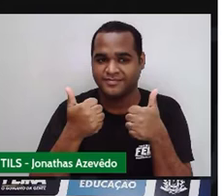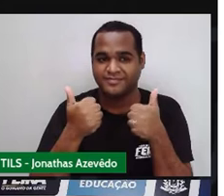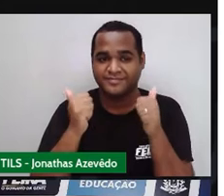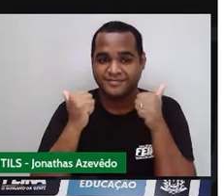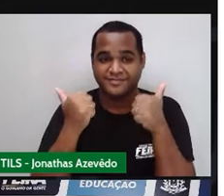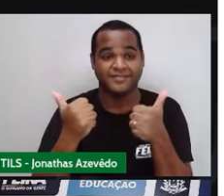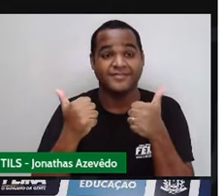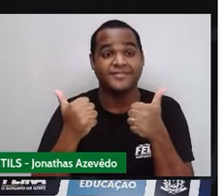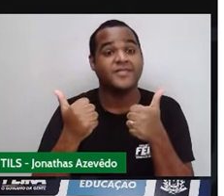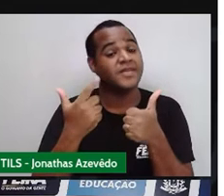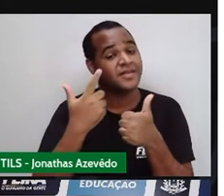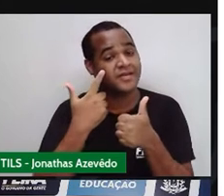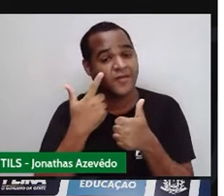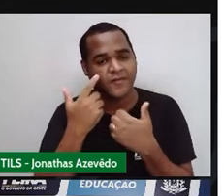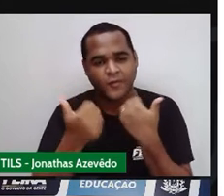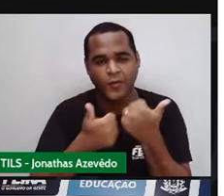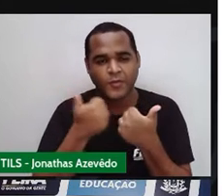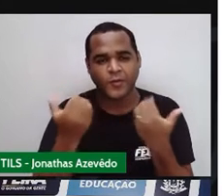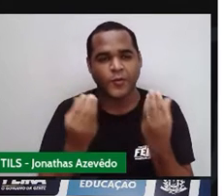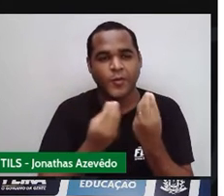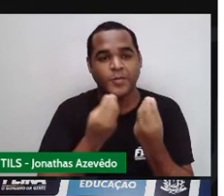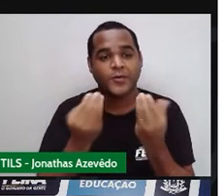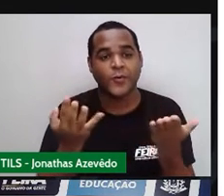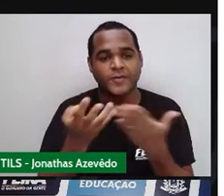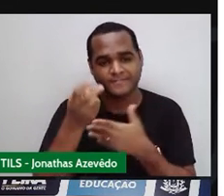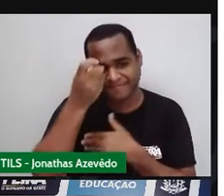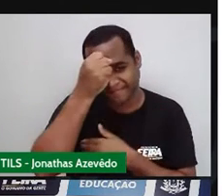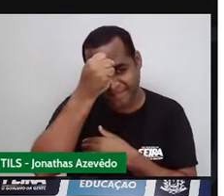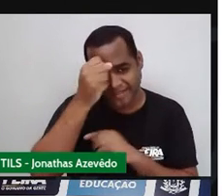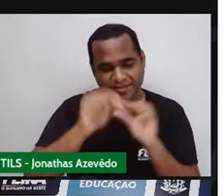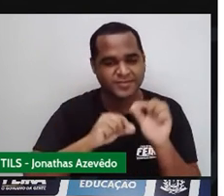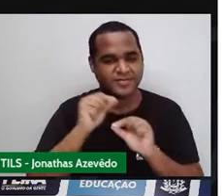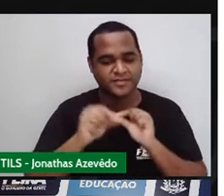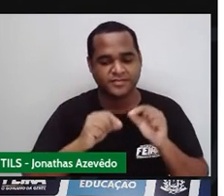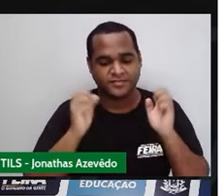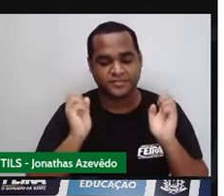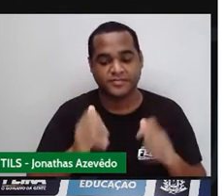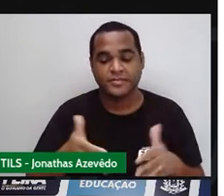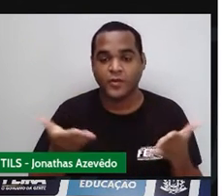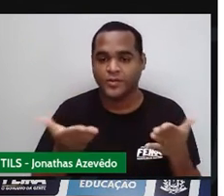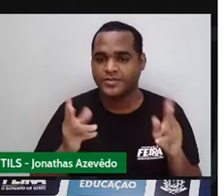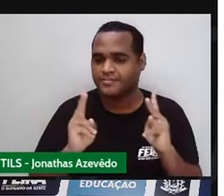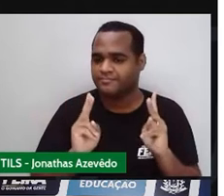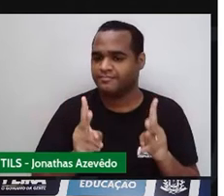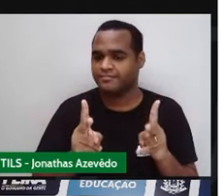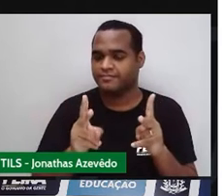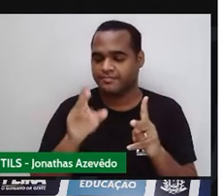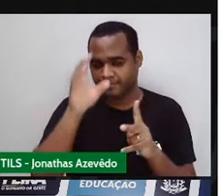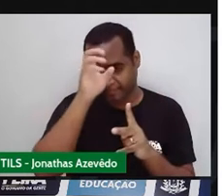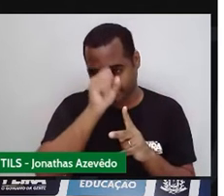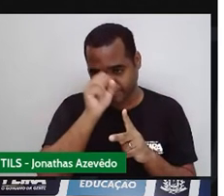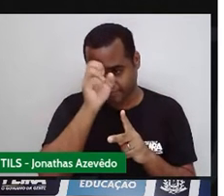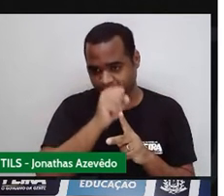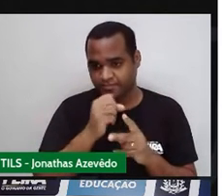Beleza? E aí, o é que a gente vai aprender nessa aula? Bom, a gente vai continuar com